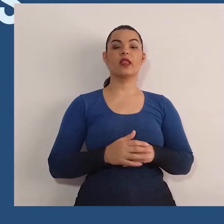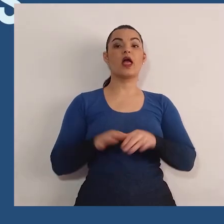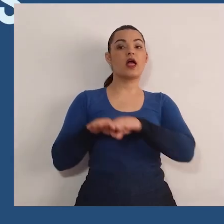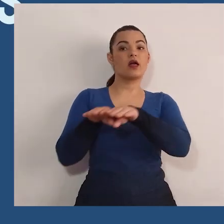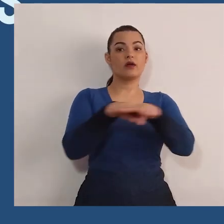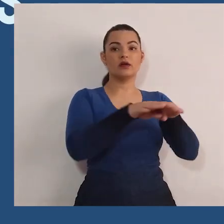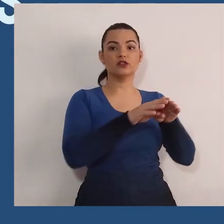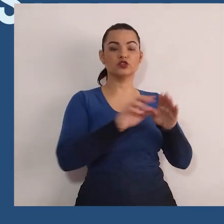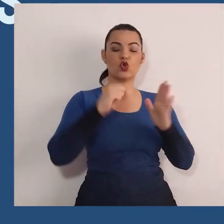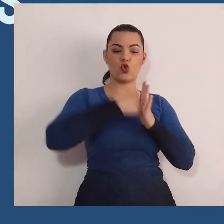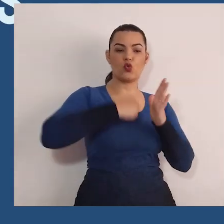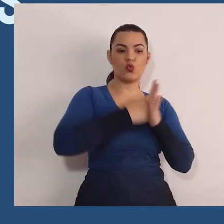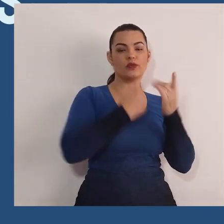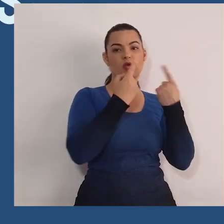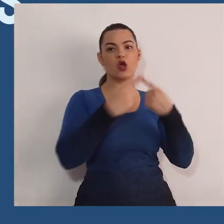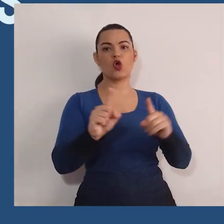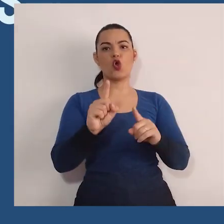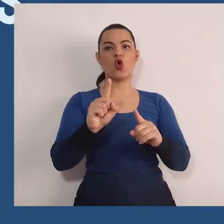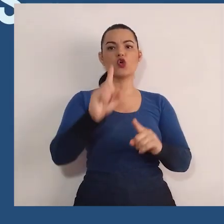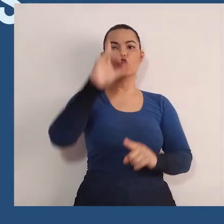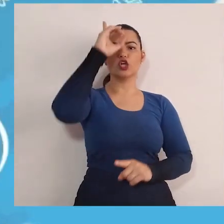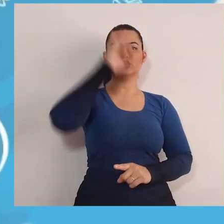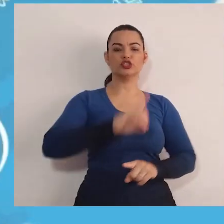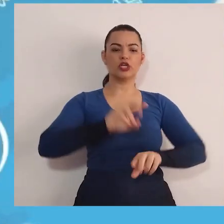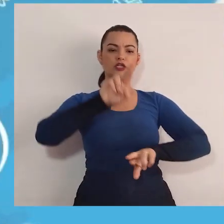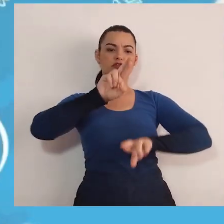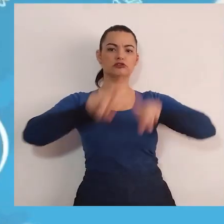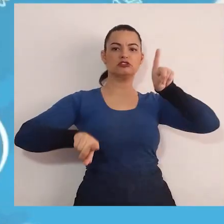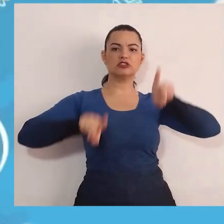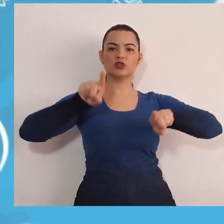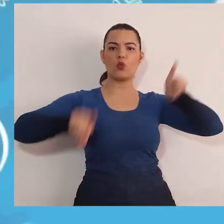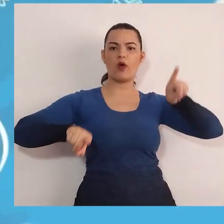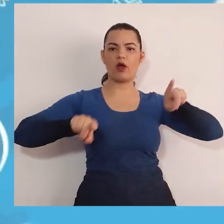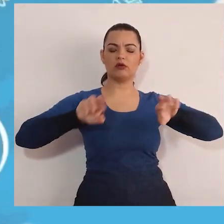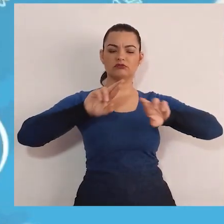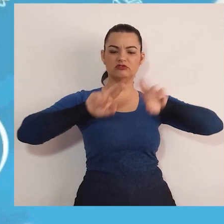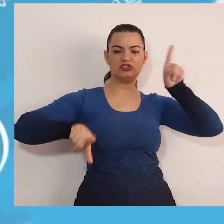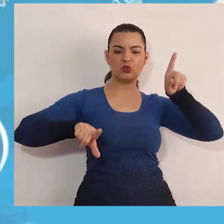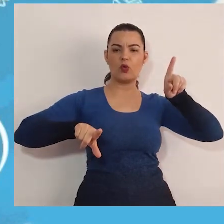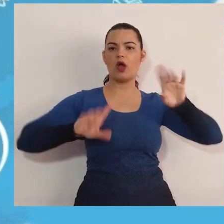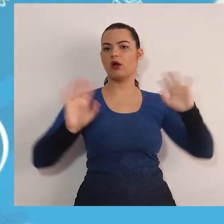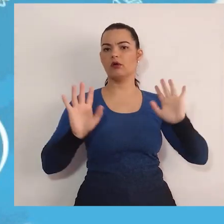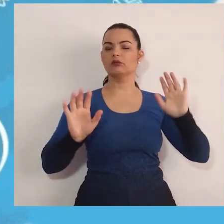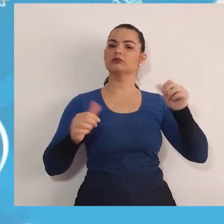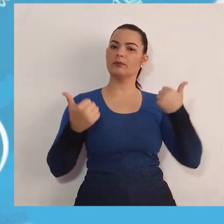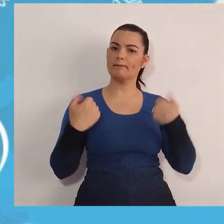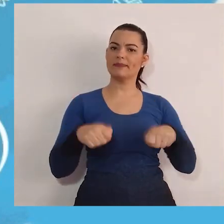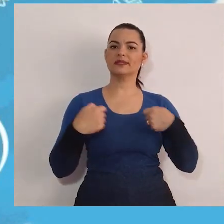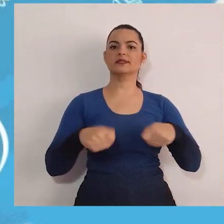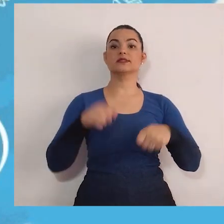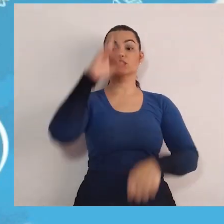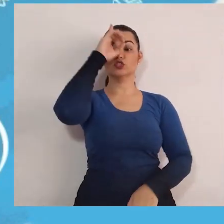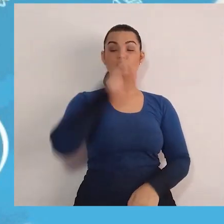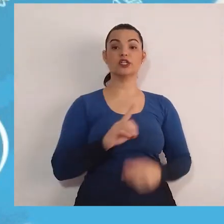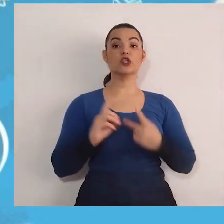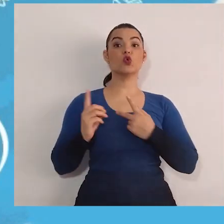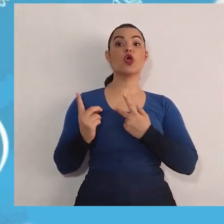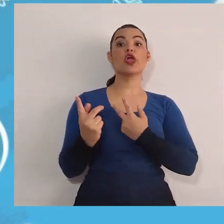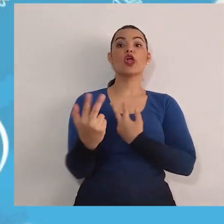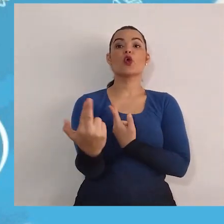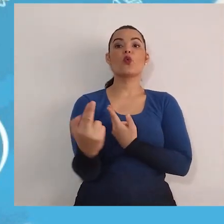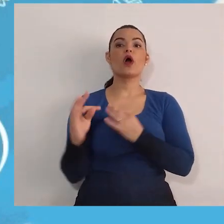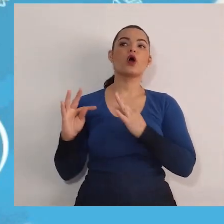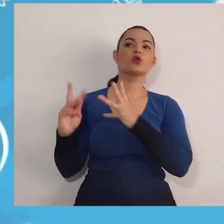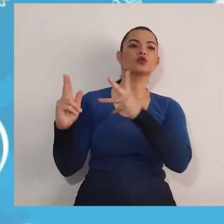desigualdades de direitos. Ou seja, o direito tem que valer igualmente para